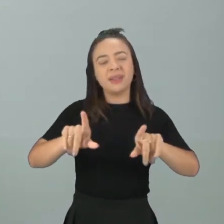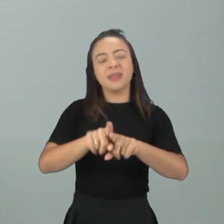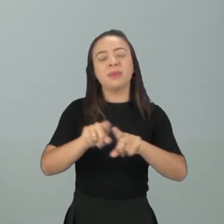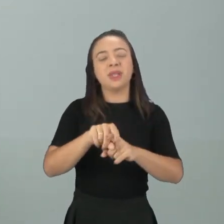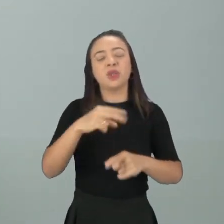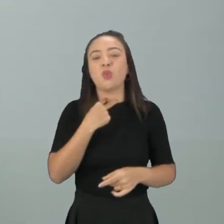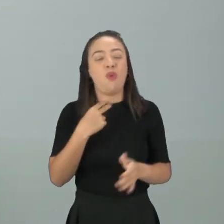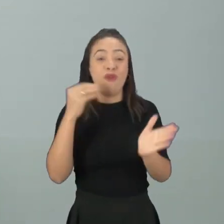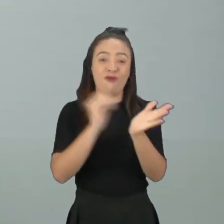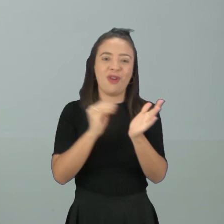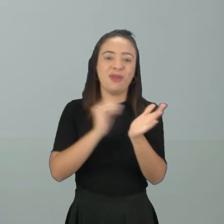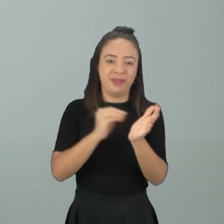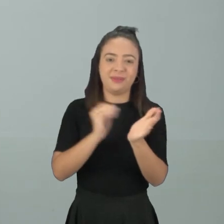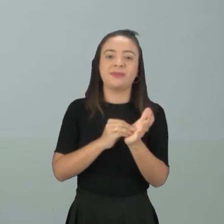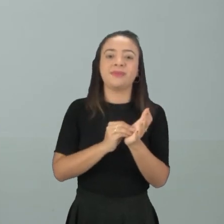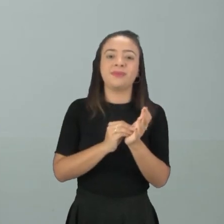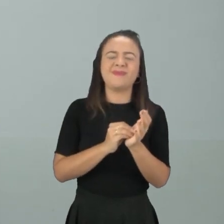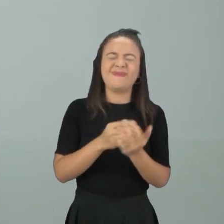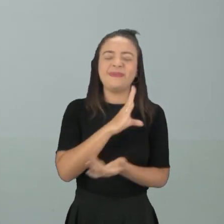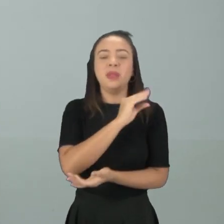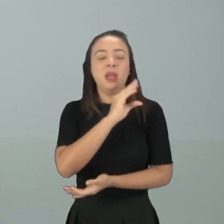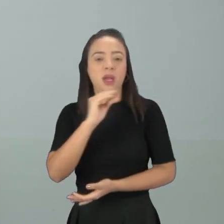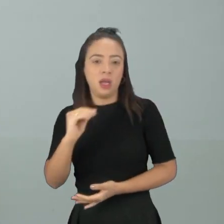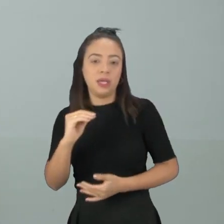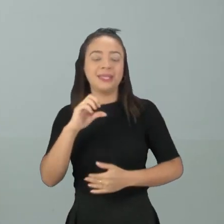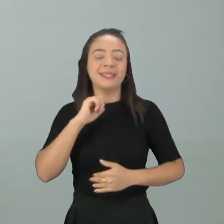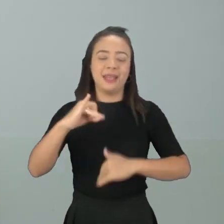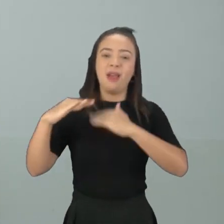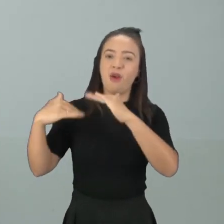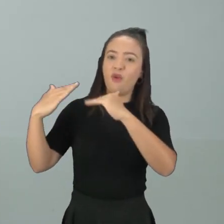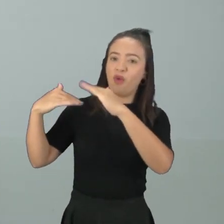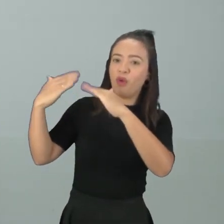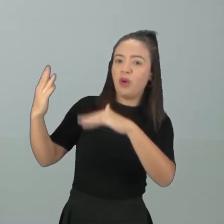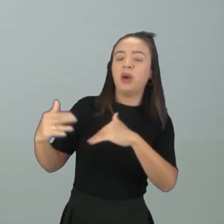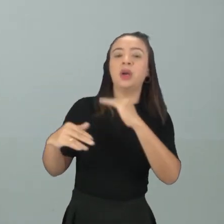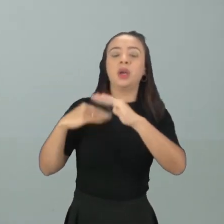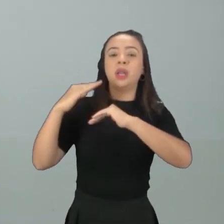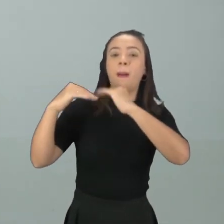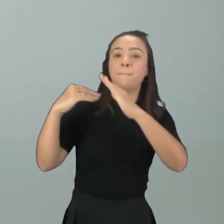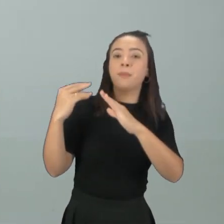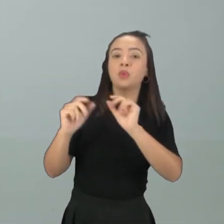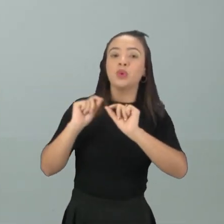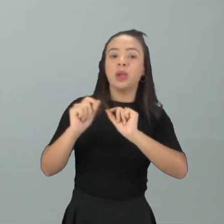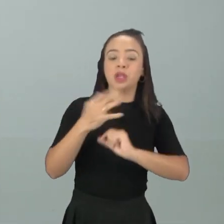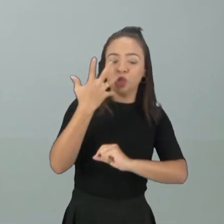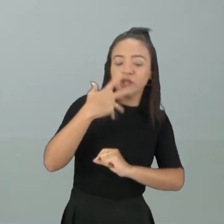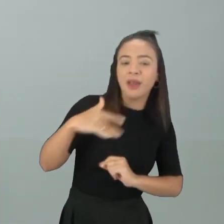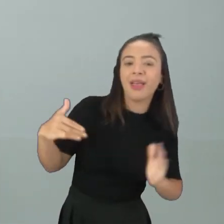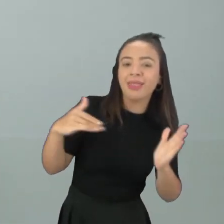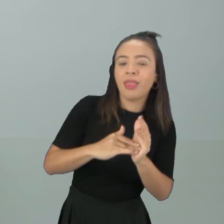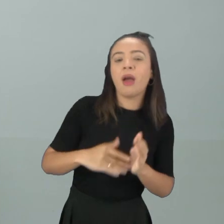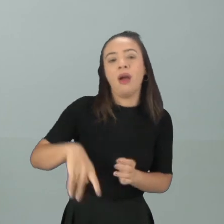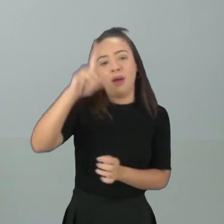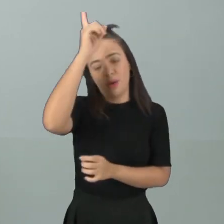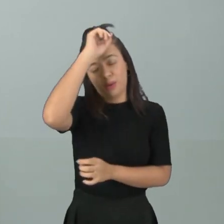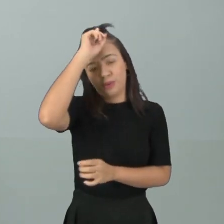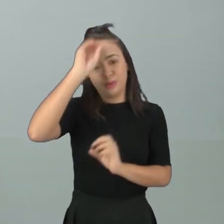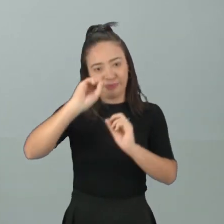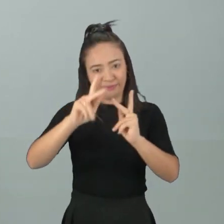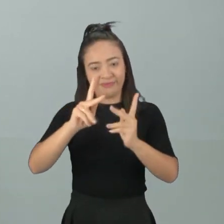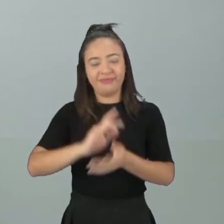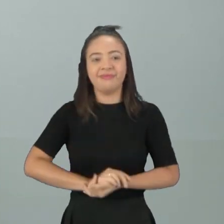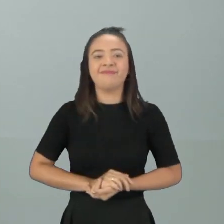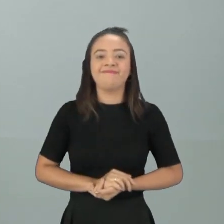trazer problemas, né? Para aquele jovem durante a passagem, né? Da fase infantil, de criança para adulto, tá bom?